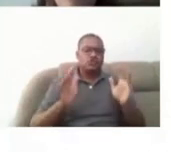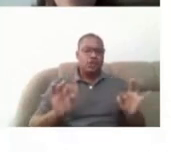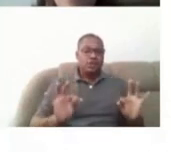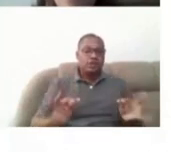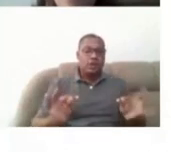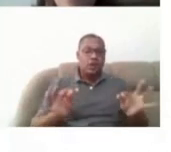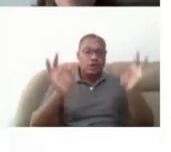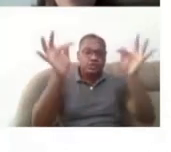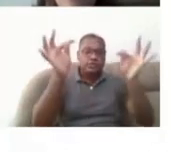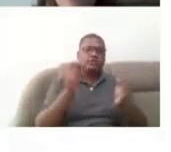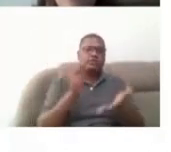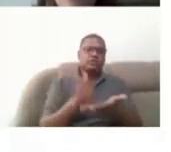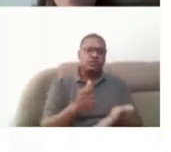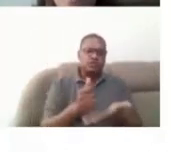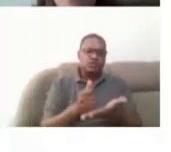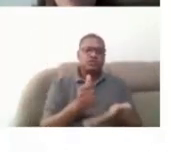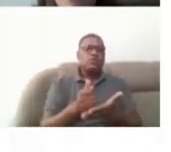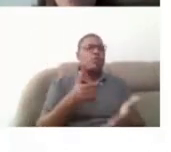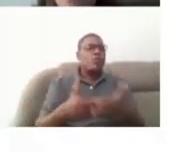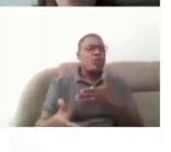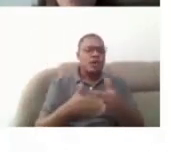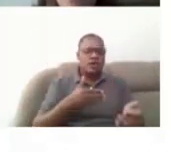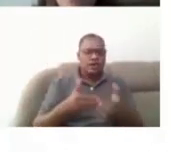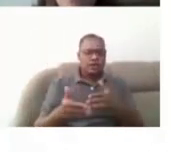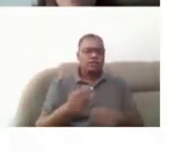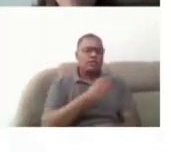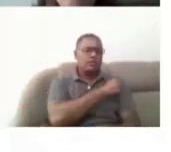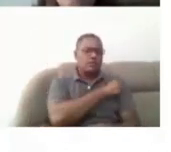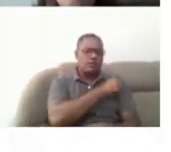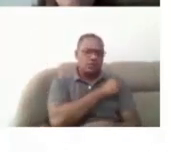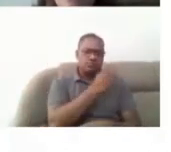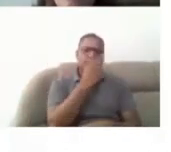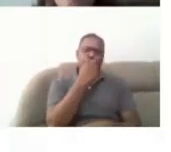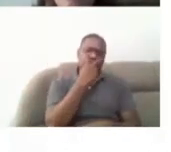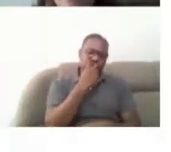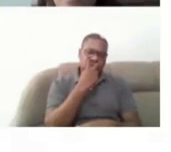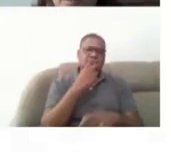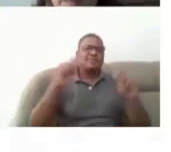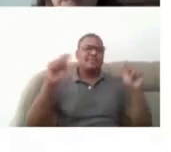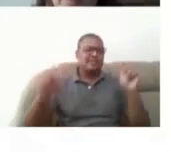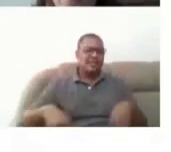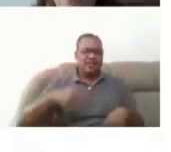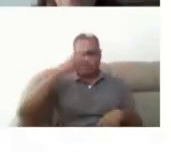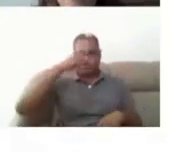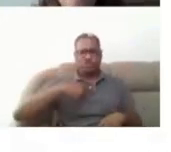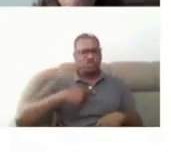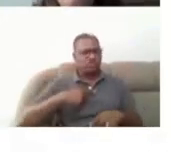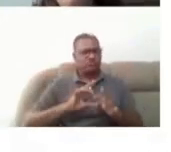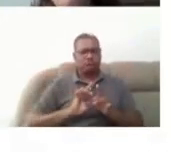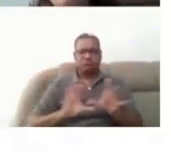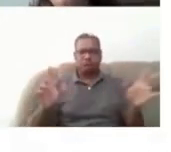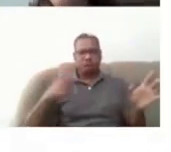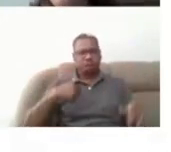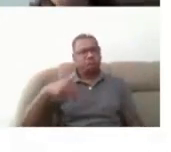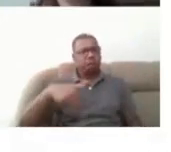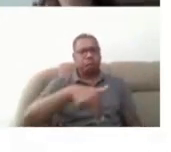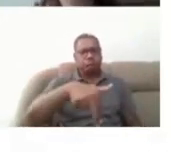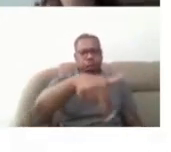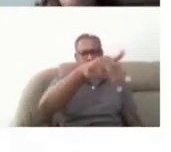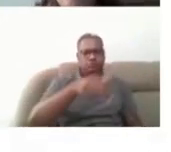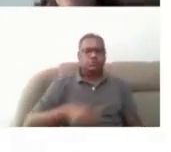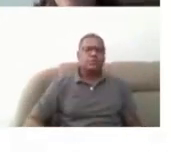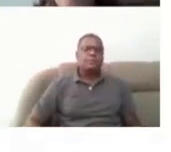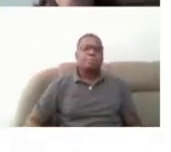possibilita qualquer aluno com deficiência visual cumprir suas tarefas acadêmicas, né? E aí a gente precisa se